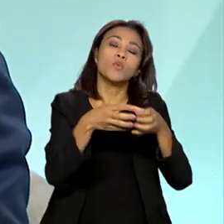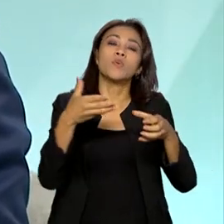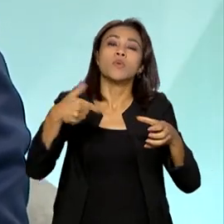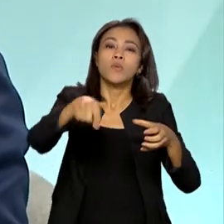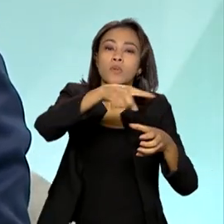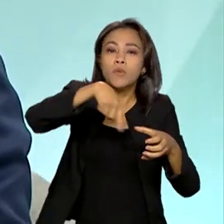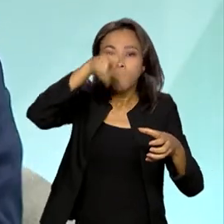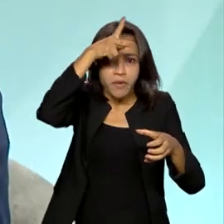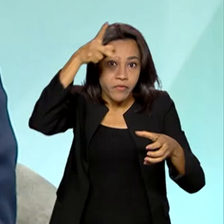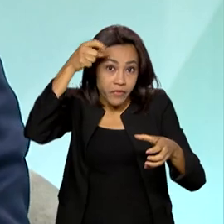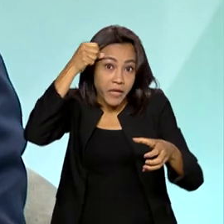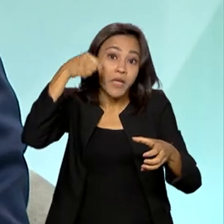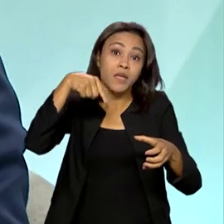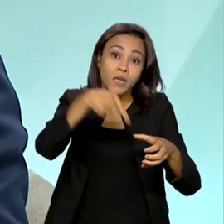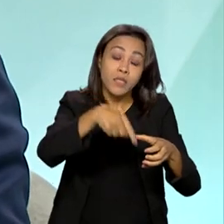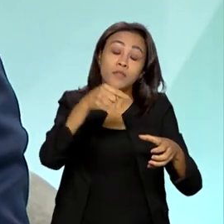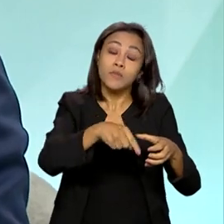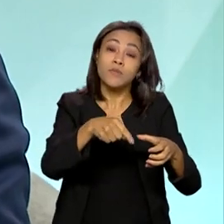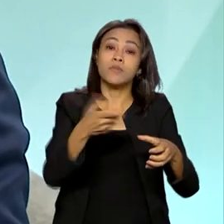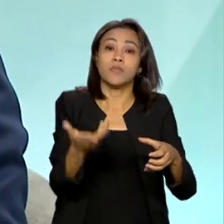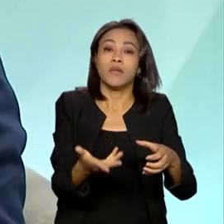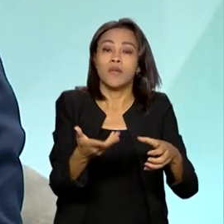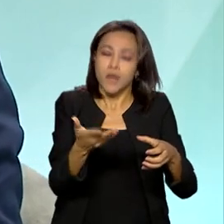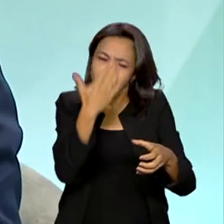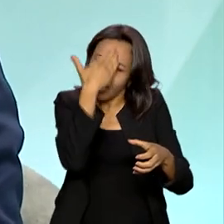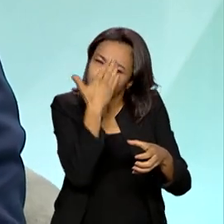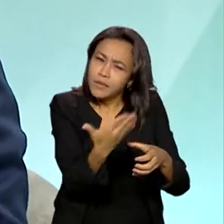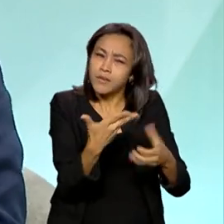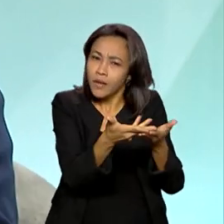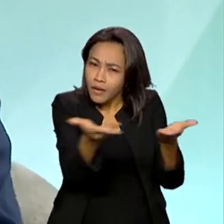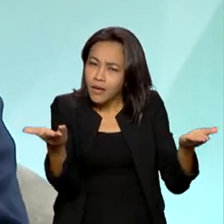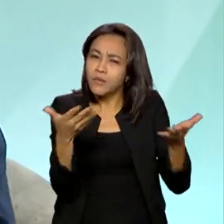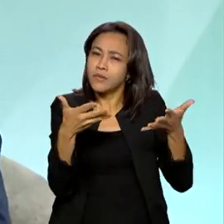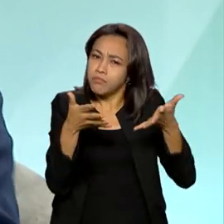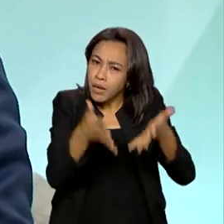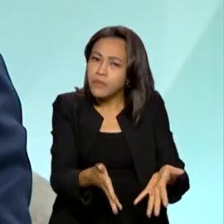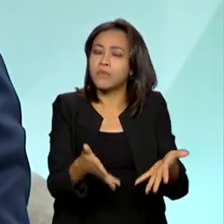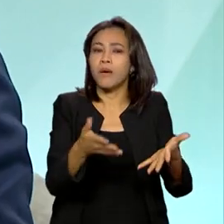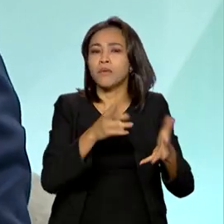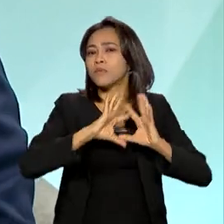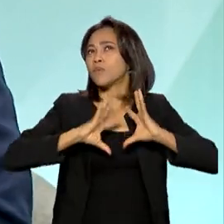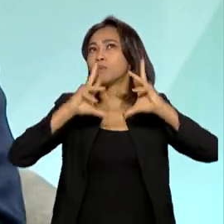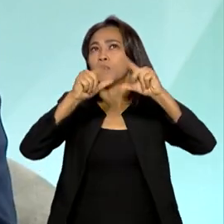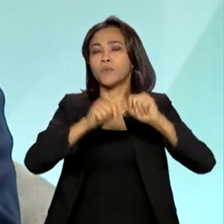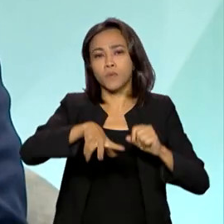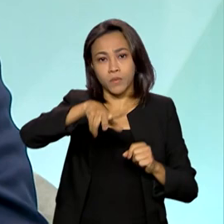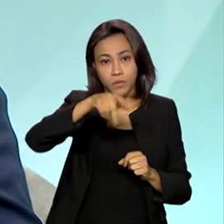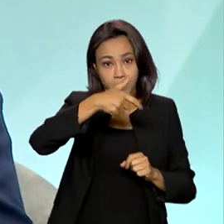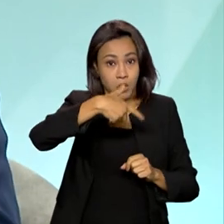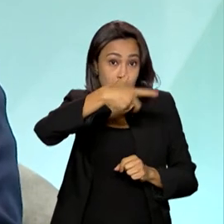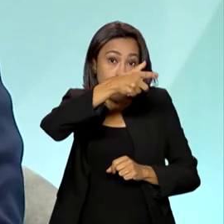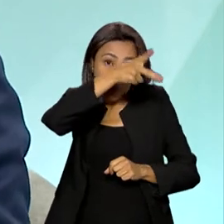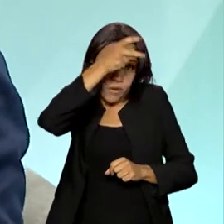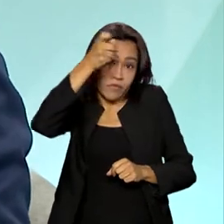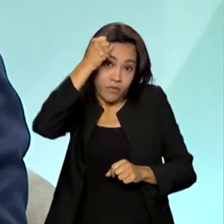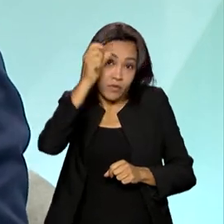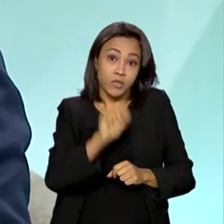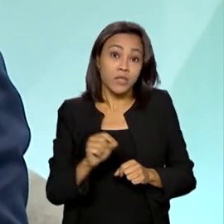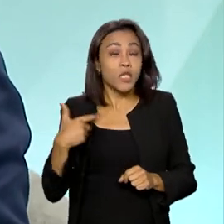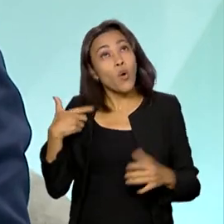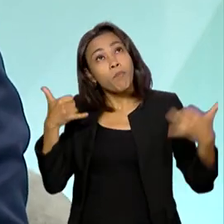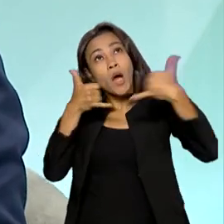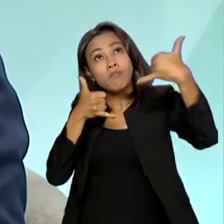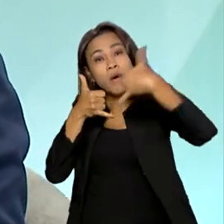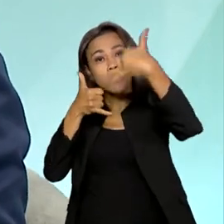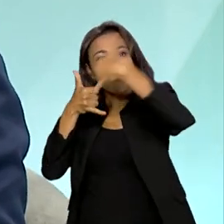prontamente nos atenderam, aproveito em sejo para agradecer a participação deles e a participação de todos os prefeitos que me ligaram ou os prefeitos que eu liguei,